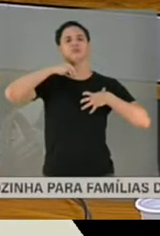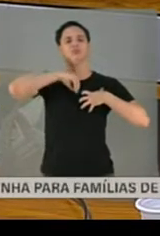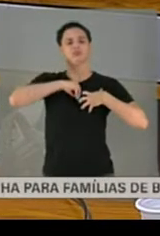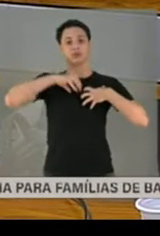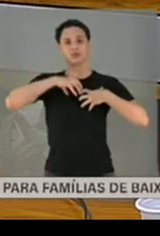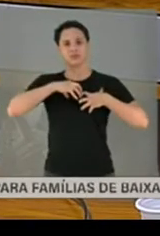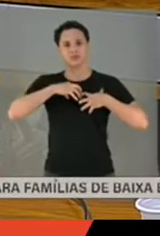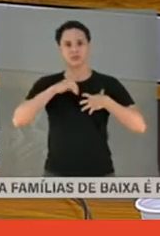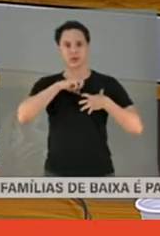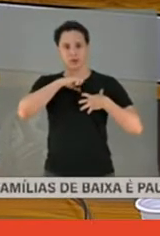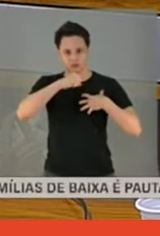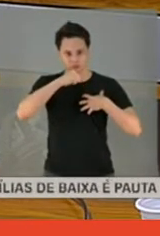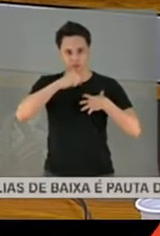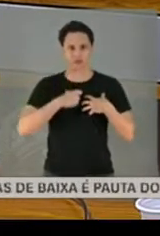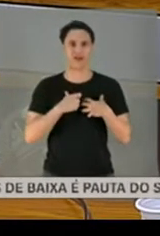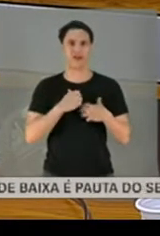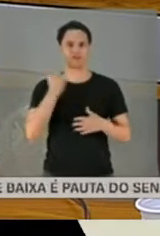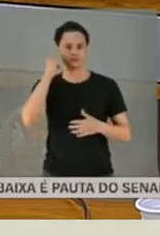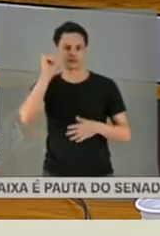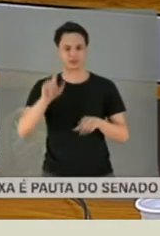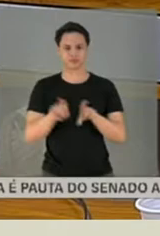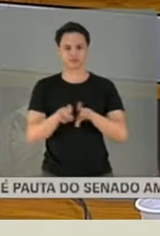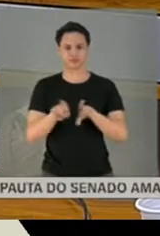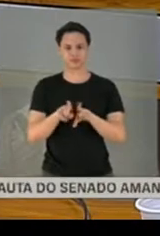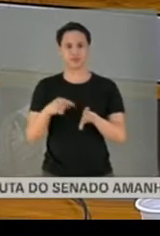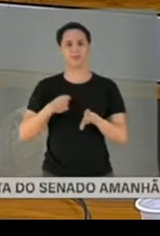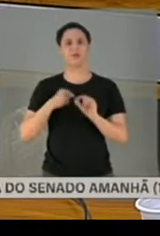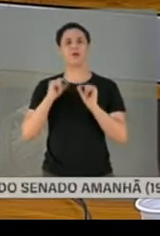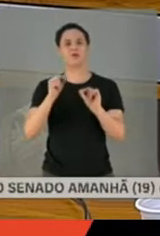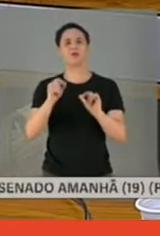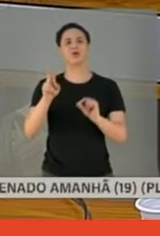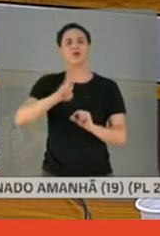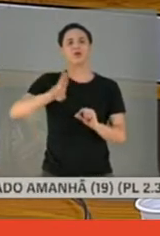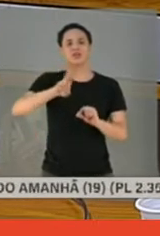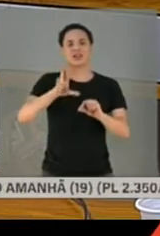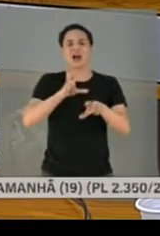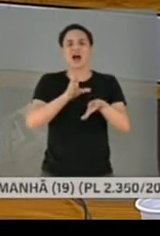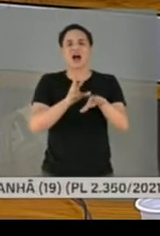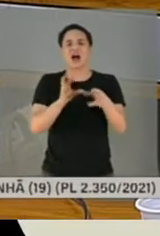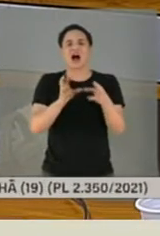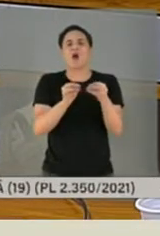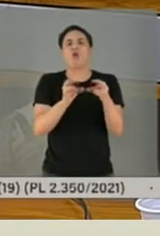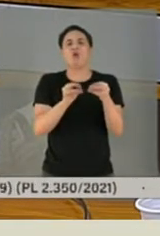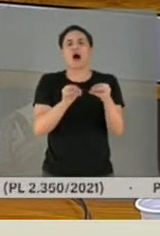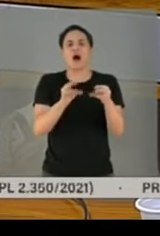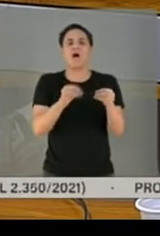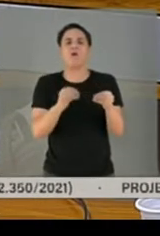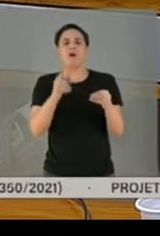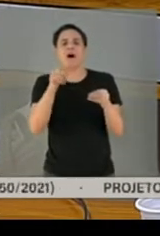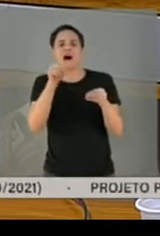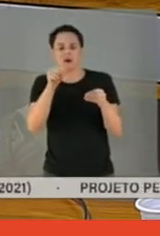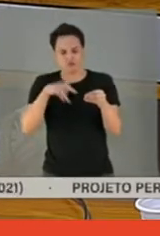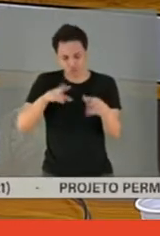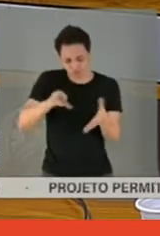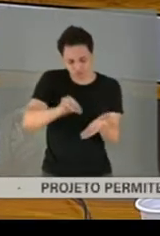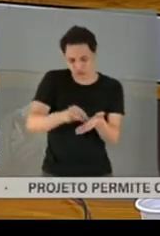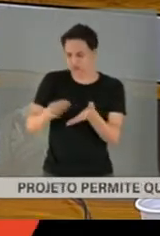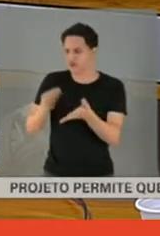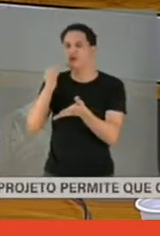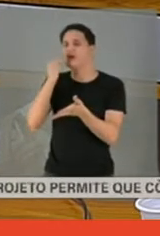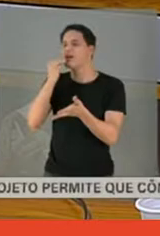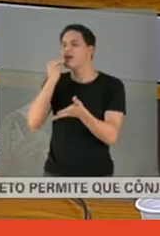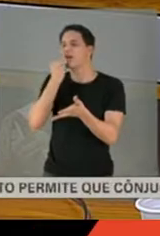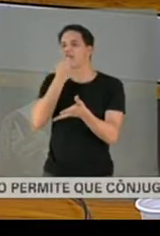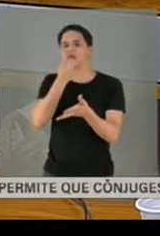complicada. E eu peguei uma gás e molhei a boca dela, para aliviar um pouco a sede dela. Por isso que eu